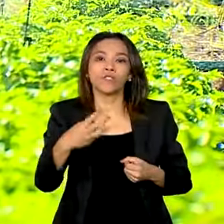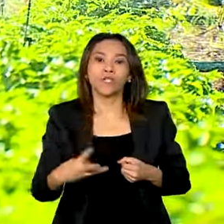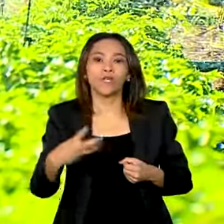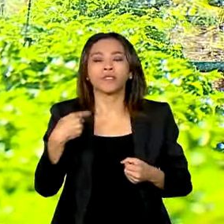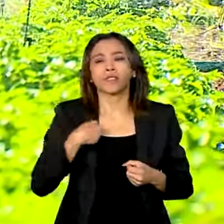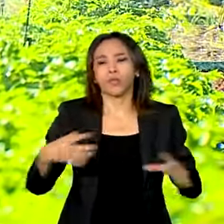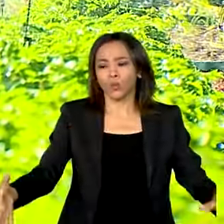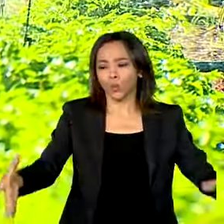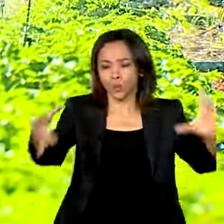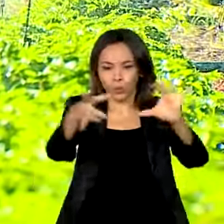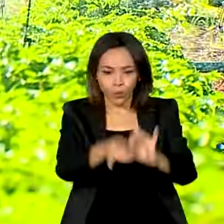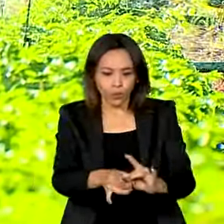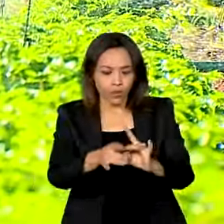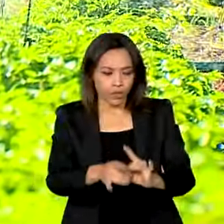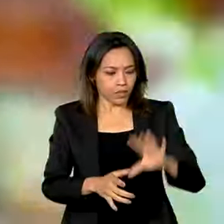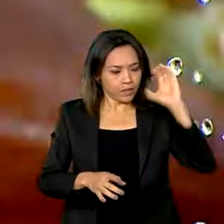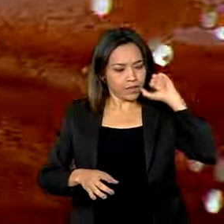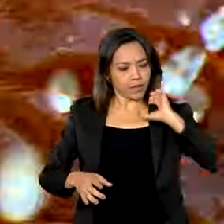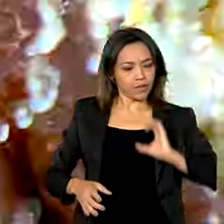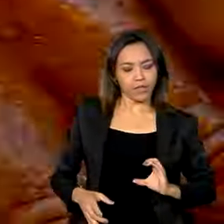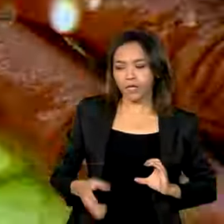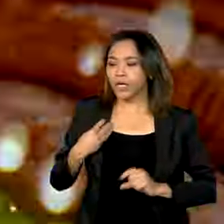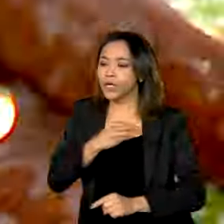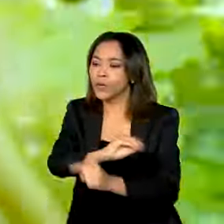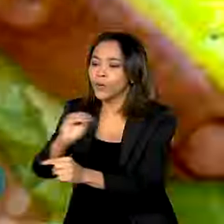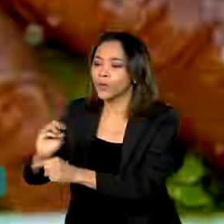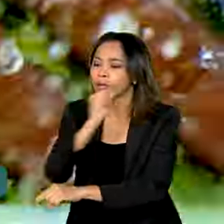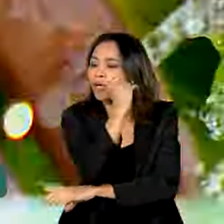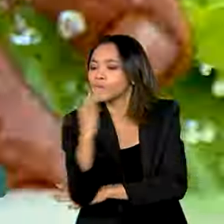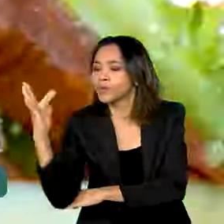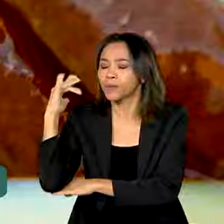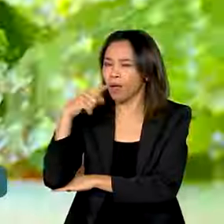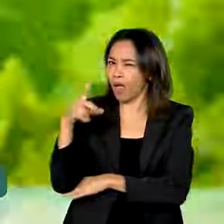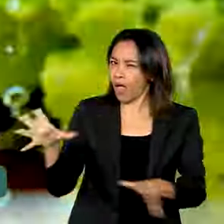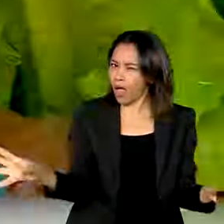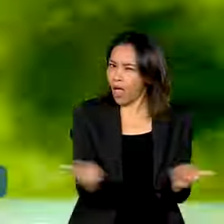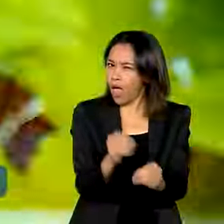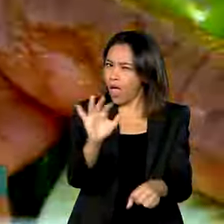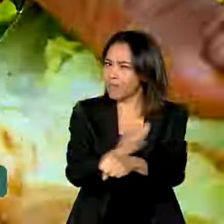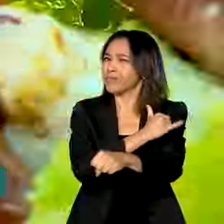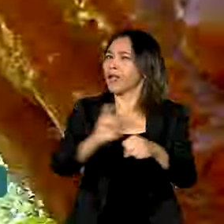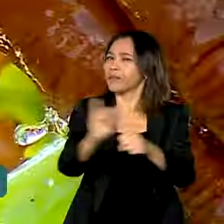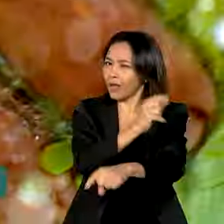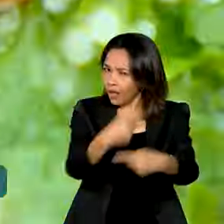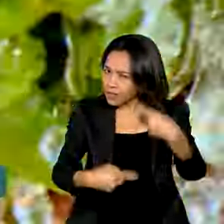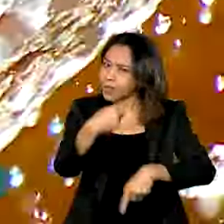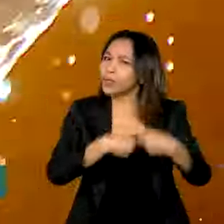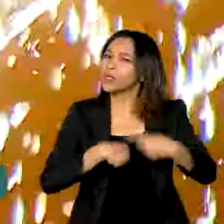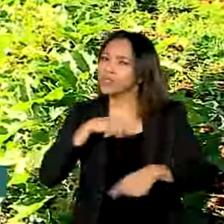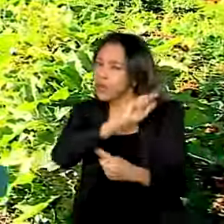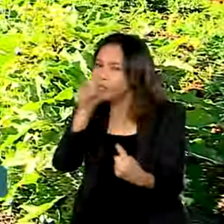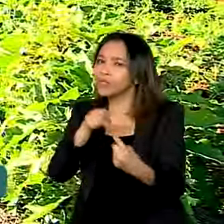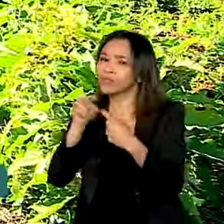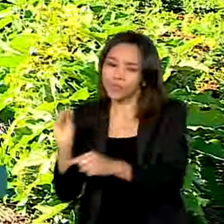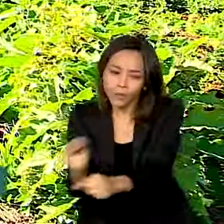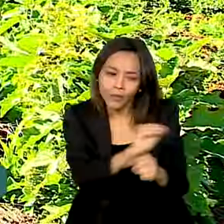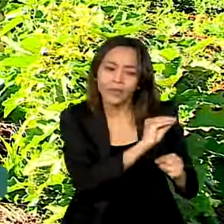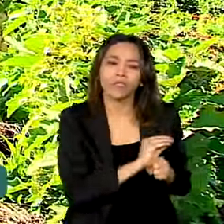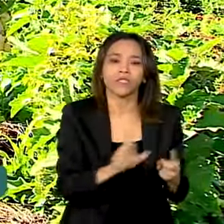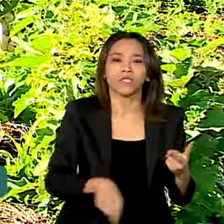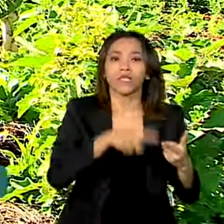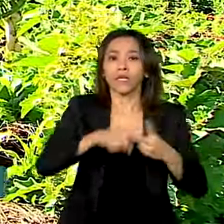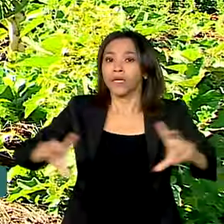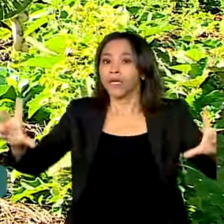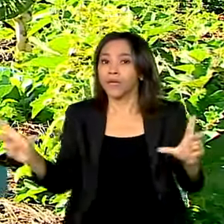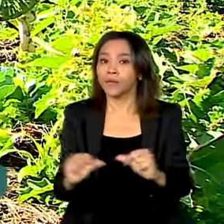preservação do meio ambiente. É uma política estratégica na proteção dos recursos naturais, na redução da